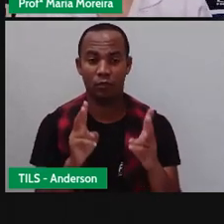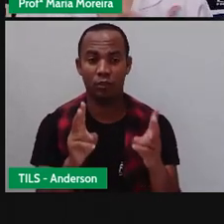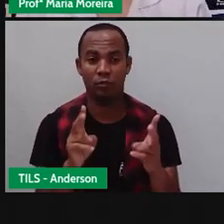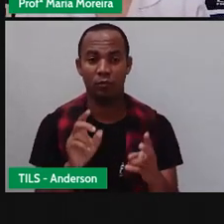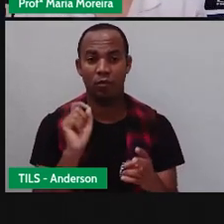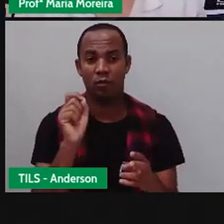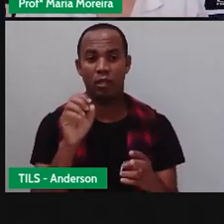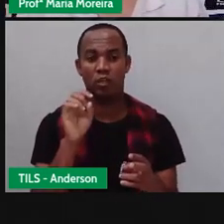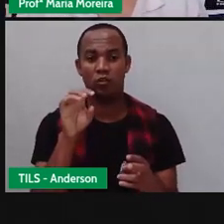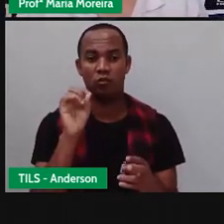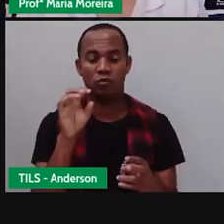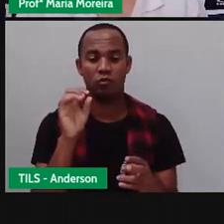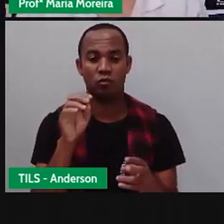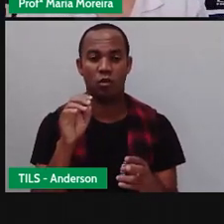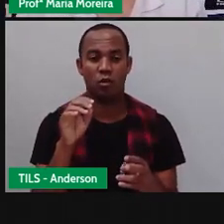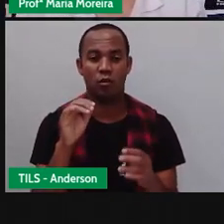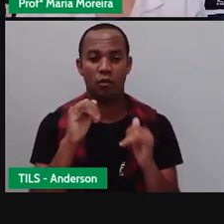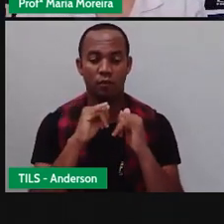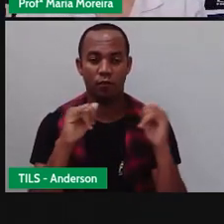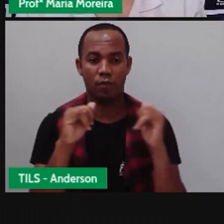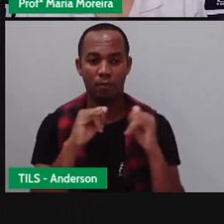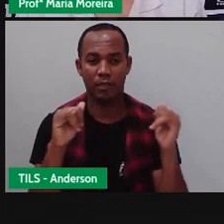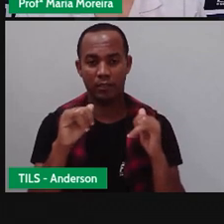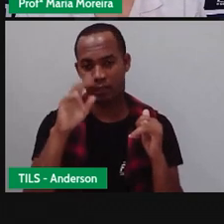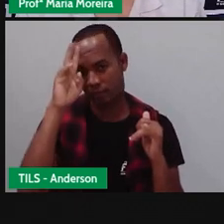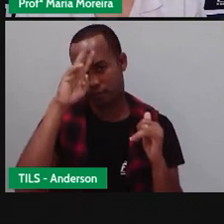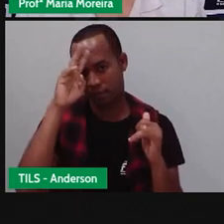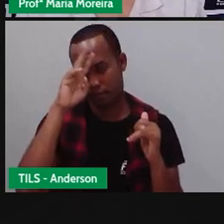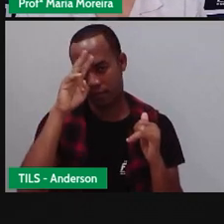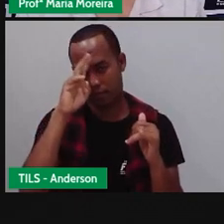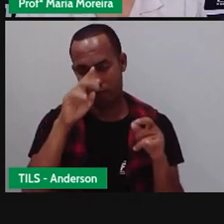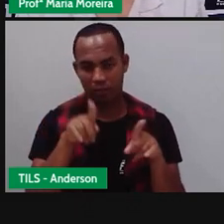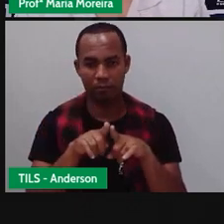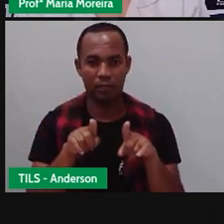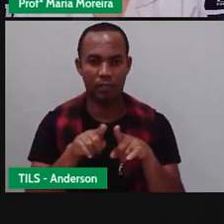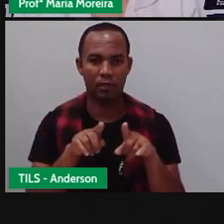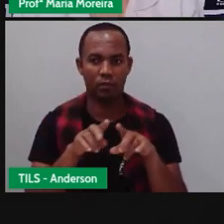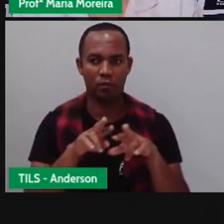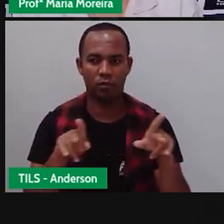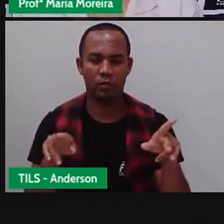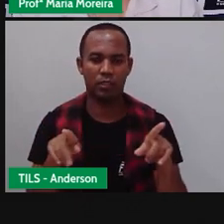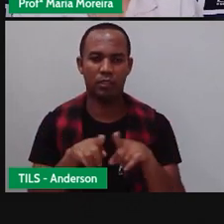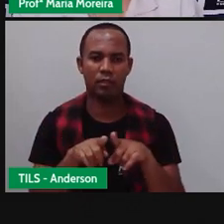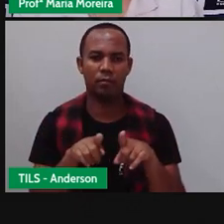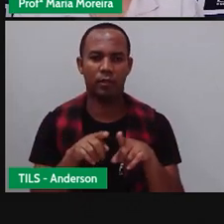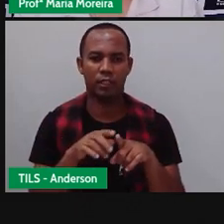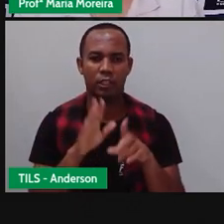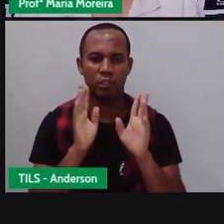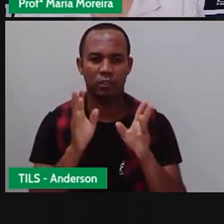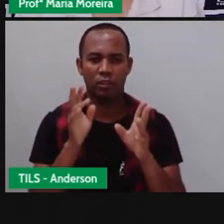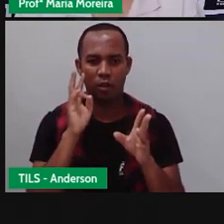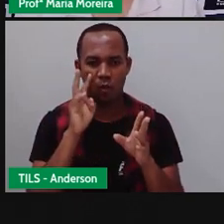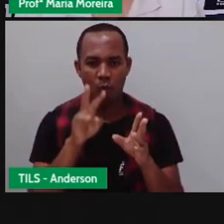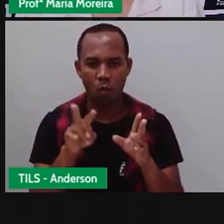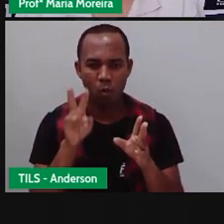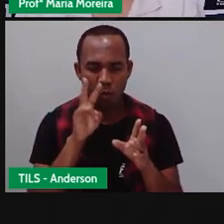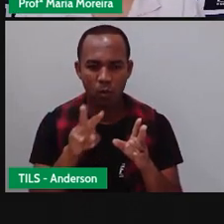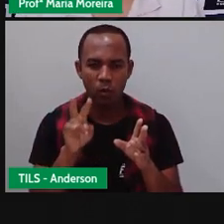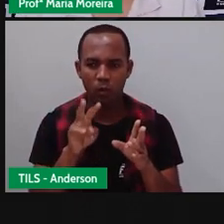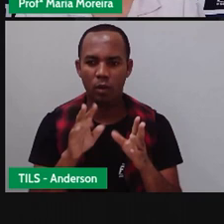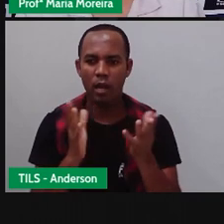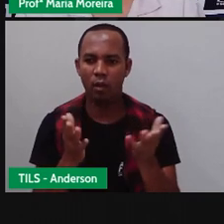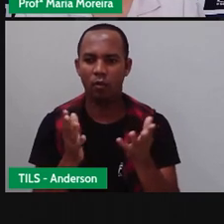só passar algumas orientações e relembrar algumas coisas pra vocês, certo? Esse aqui a gente já deu uma olhada. só continuar aqui